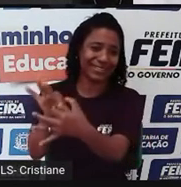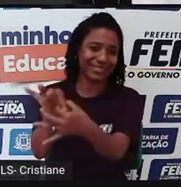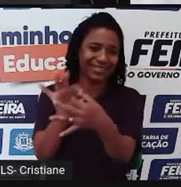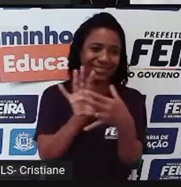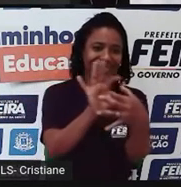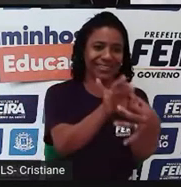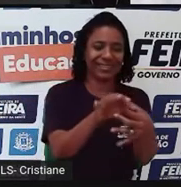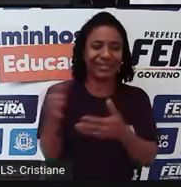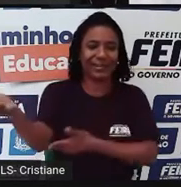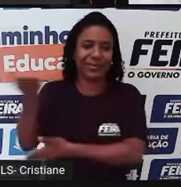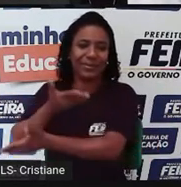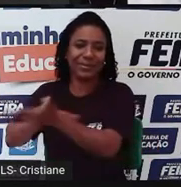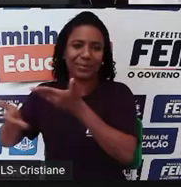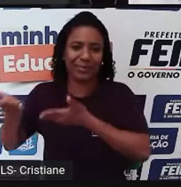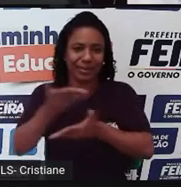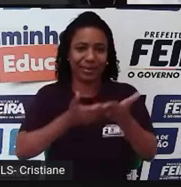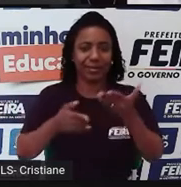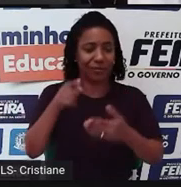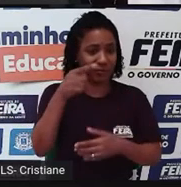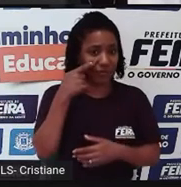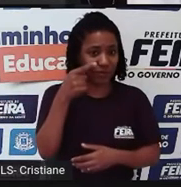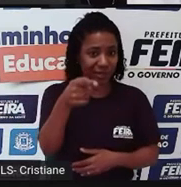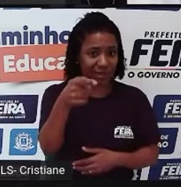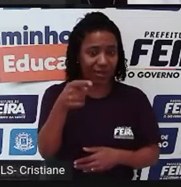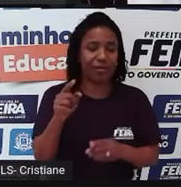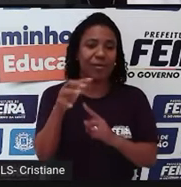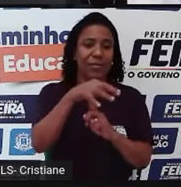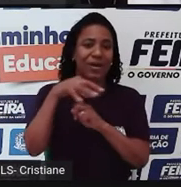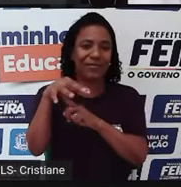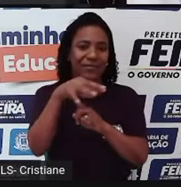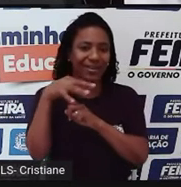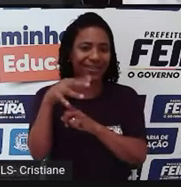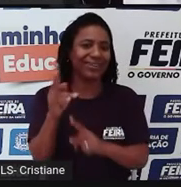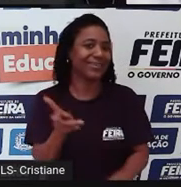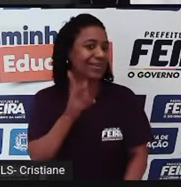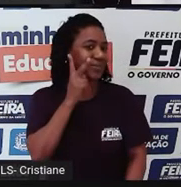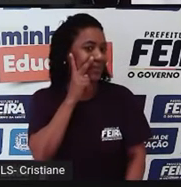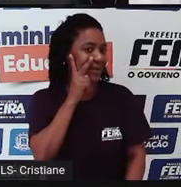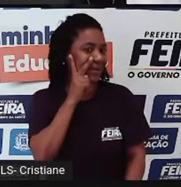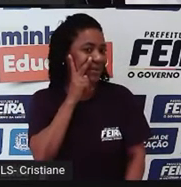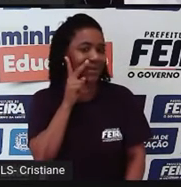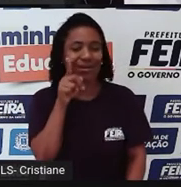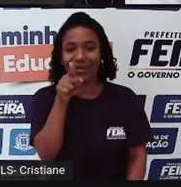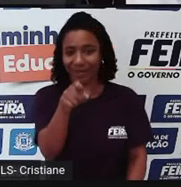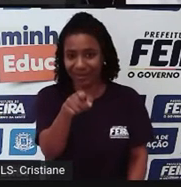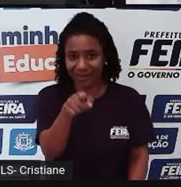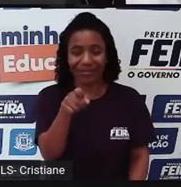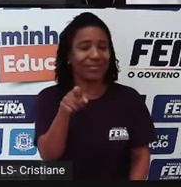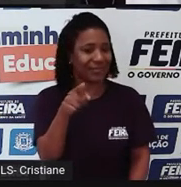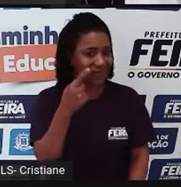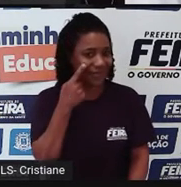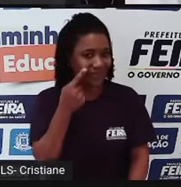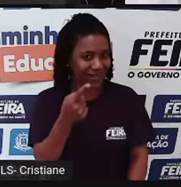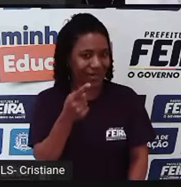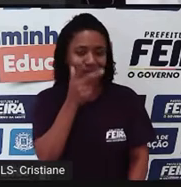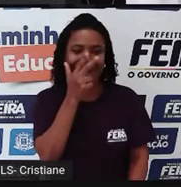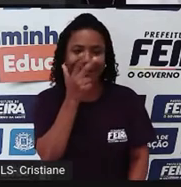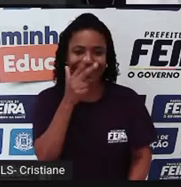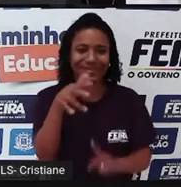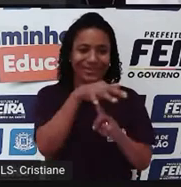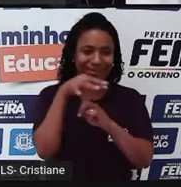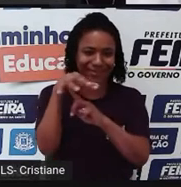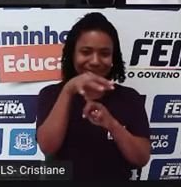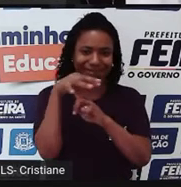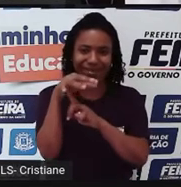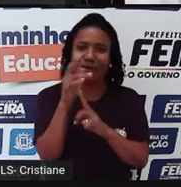é uma feira de Puxinanã, na Paraíba, mas perceba o que é bastante semelhante às nossas feiras que nós temos aqui, né, até